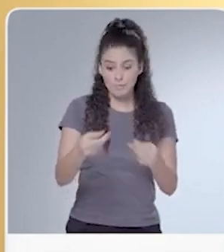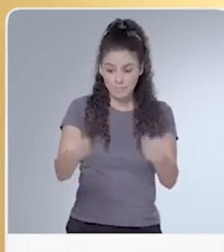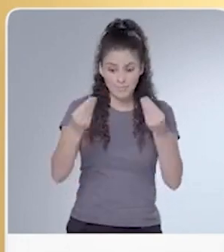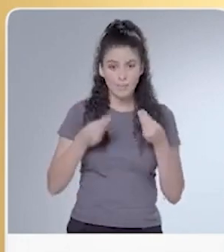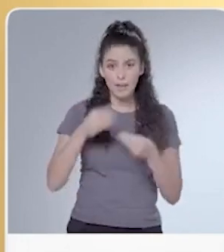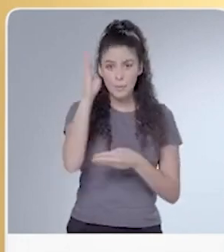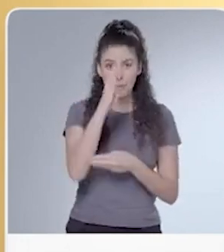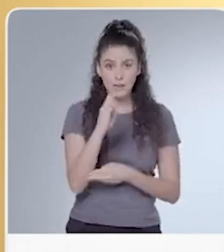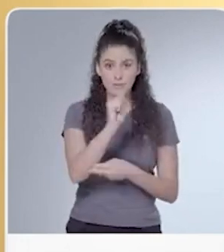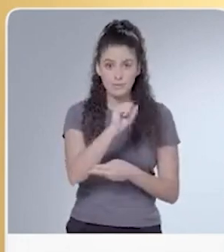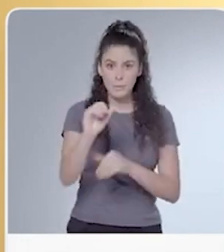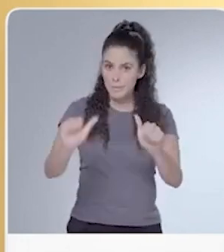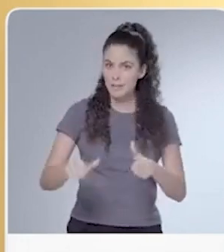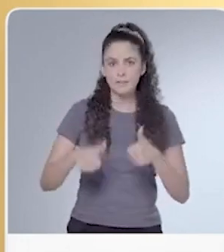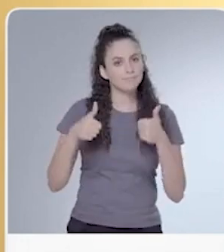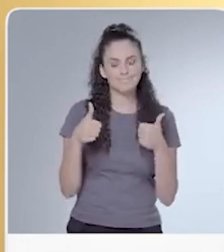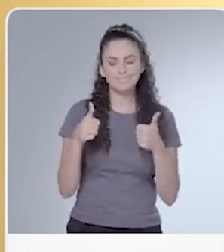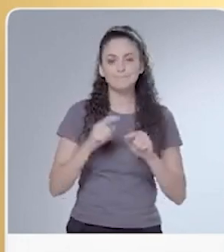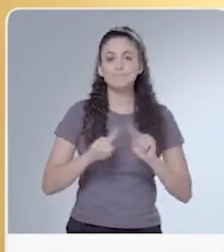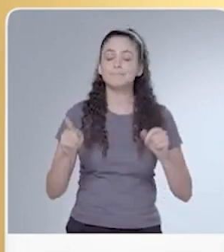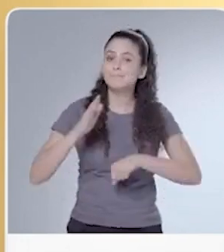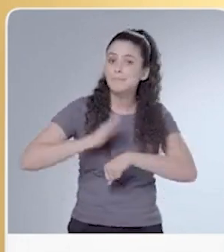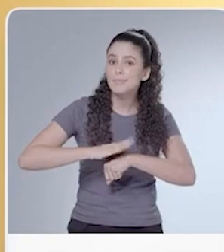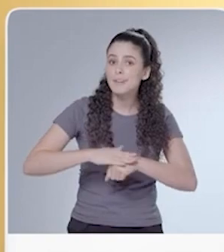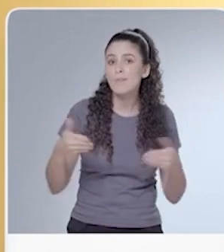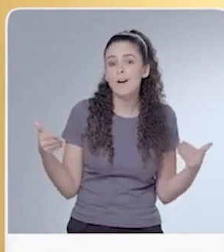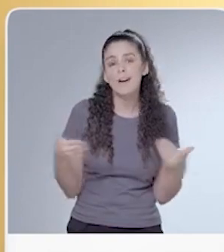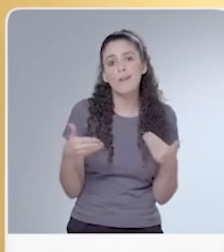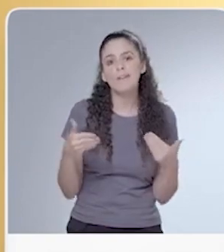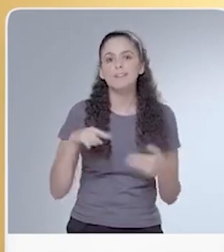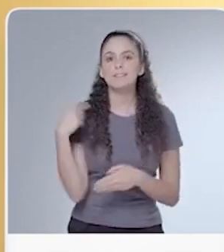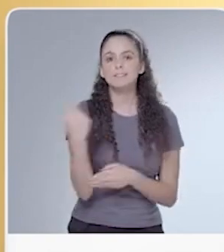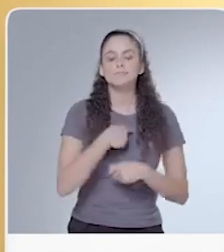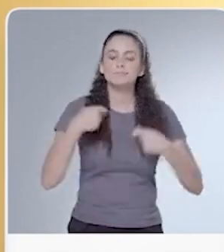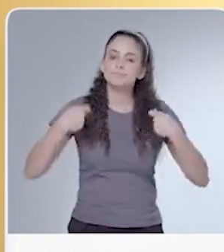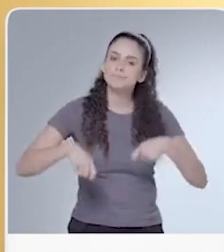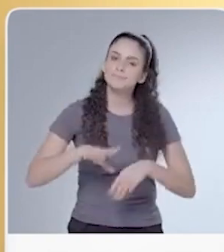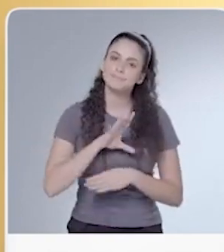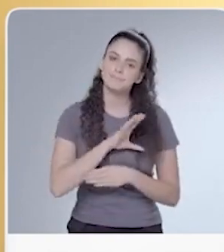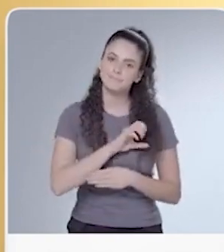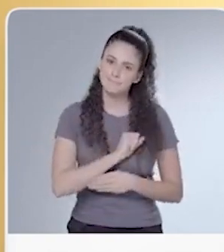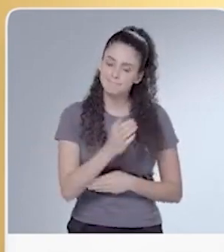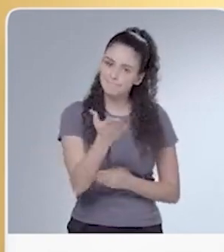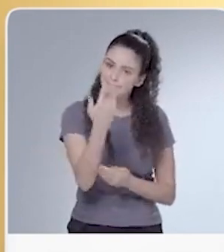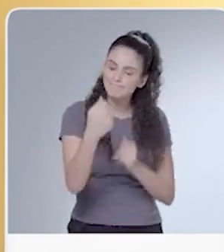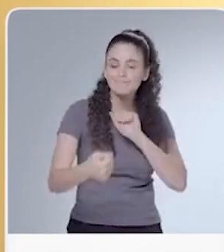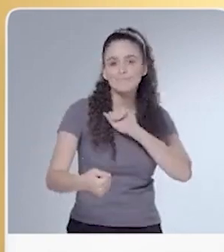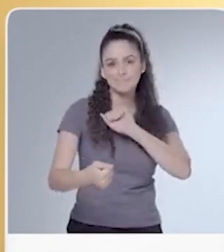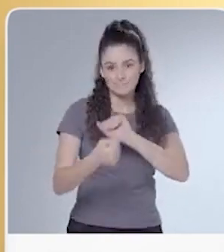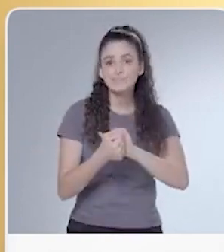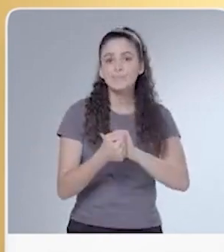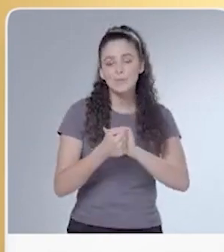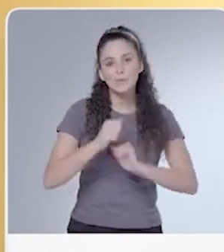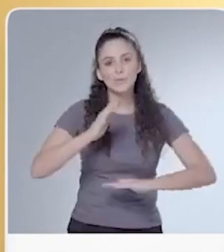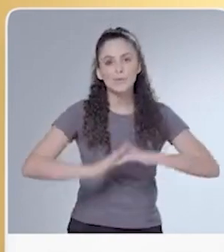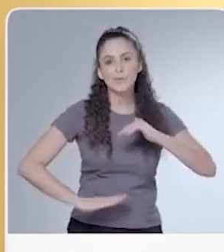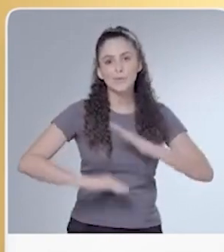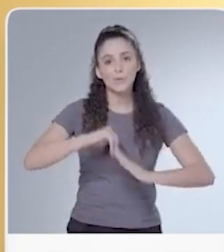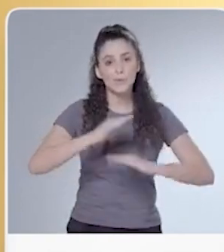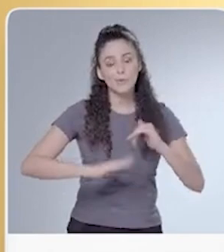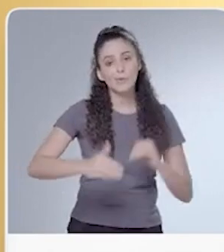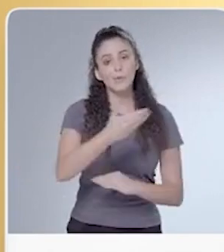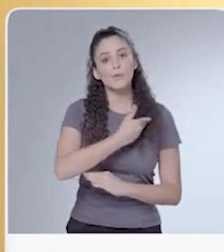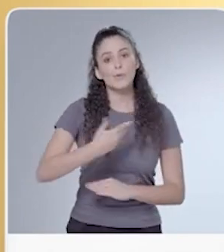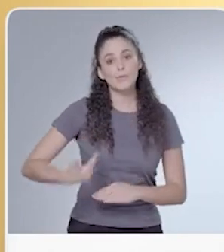Santa Catarina melhores. Nesse momento, mais do que nunca, precisamos do amor. Venha com a gente construir